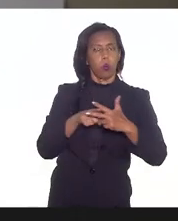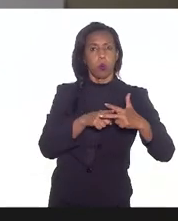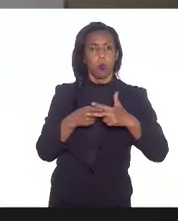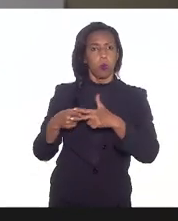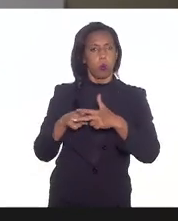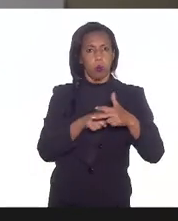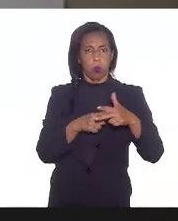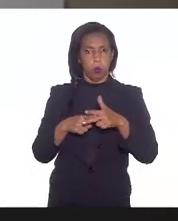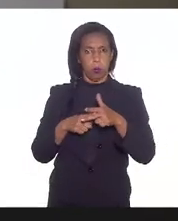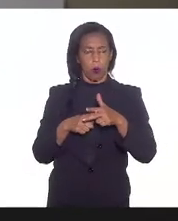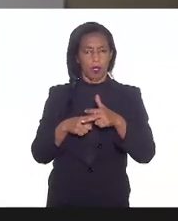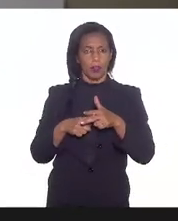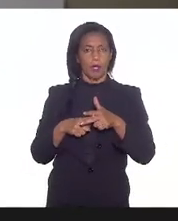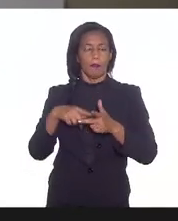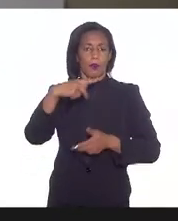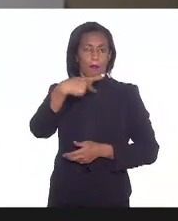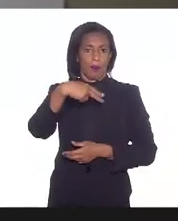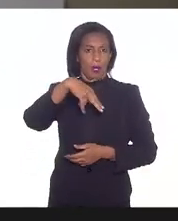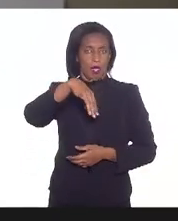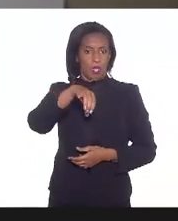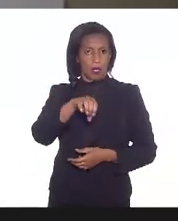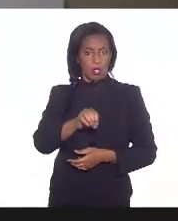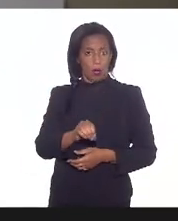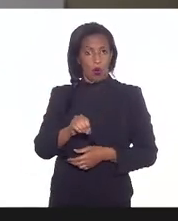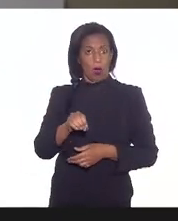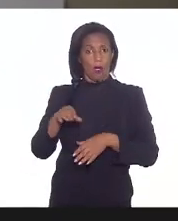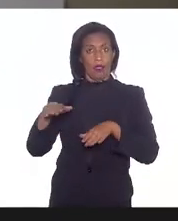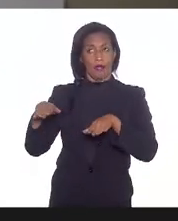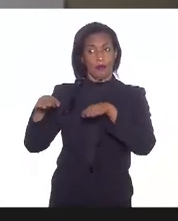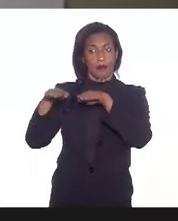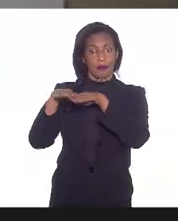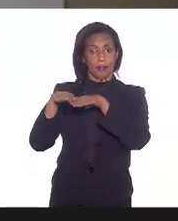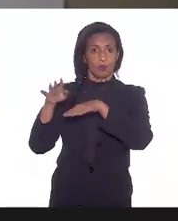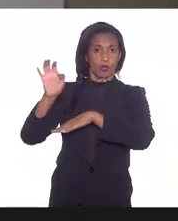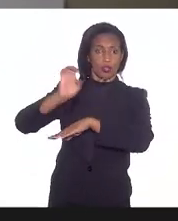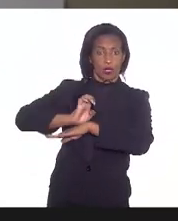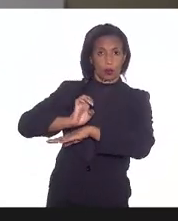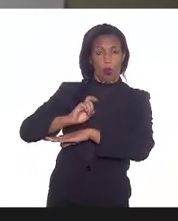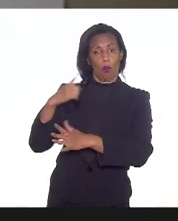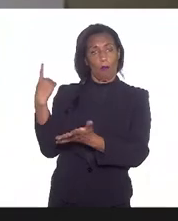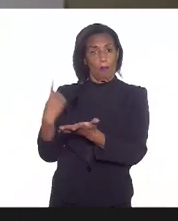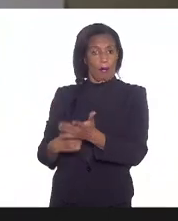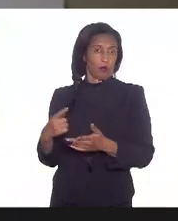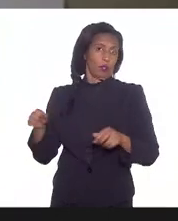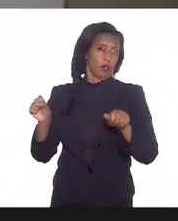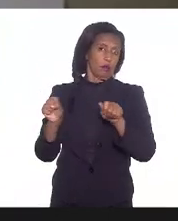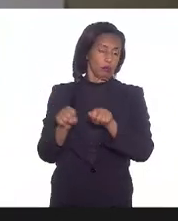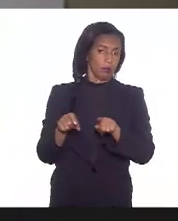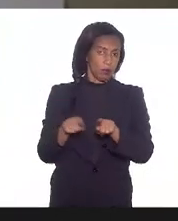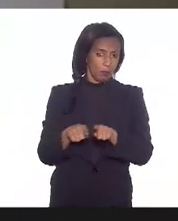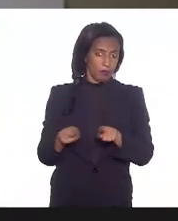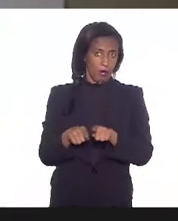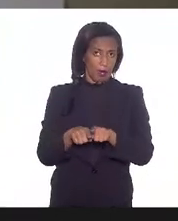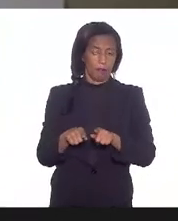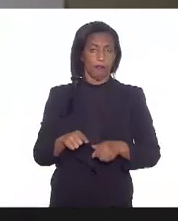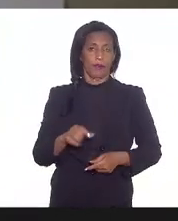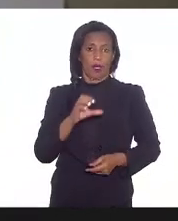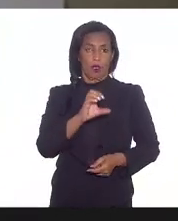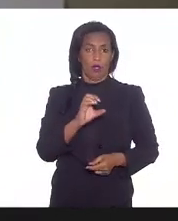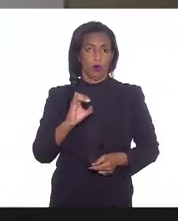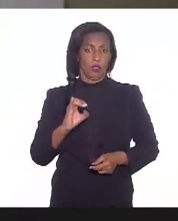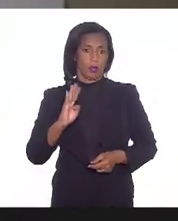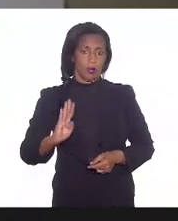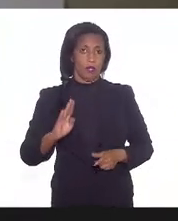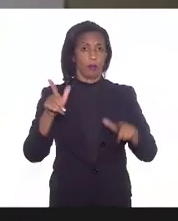direcionamento pelo PNL em nível estadual houve também pactuação tem uma deliberação CIB onde